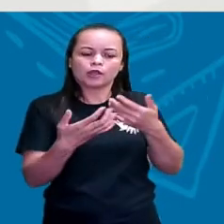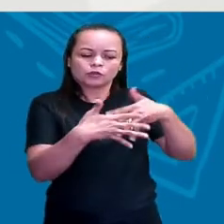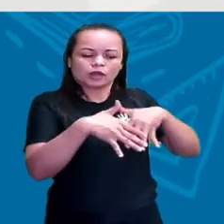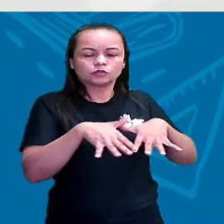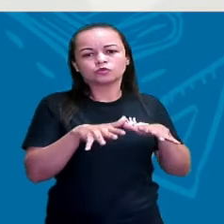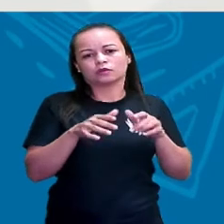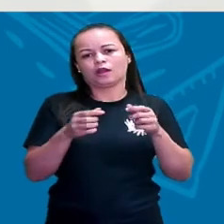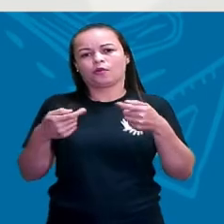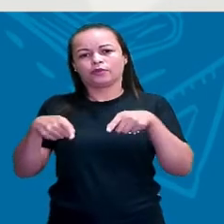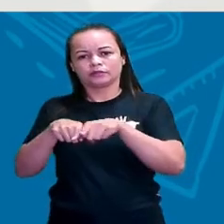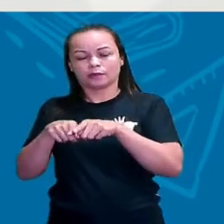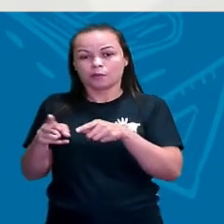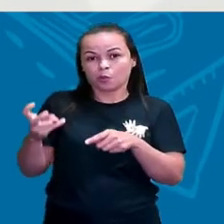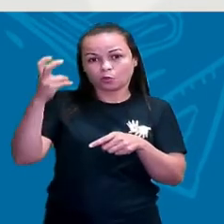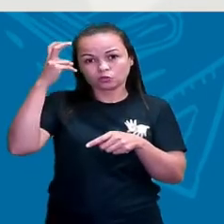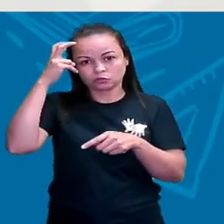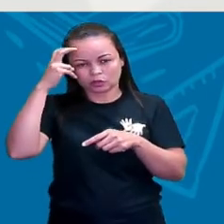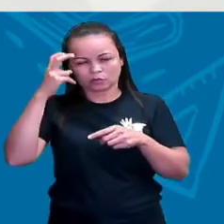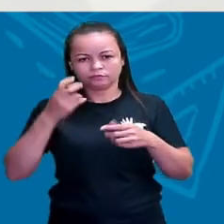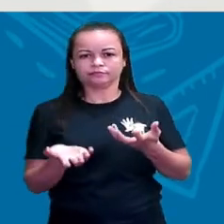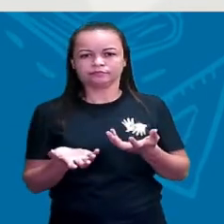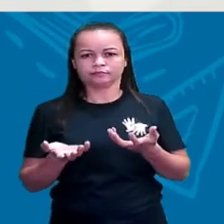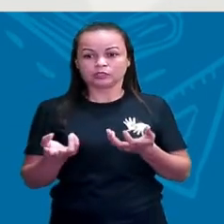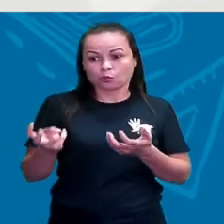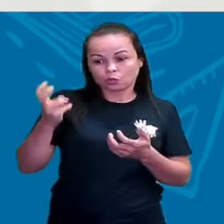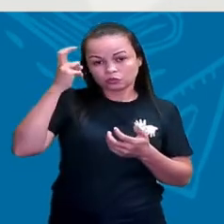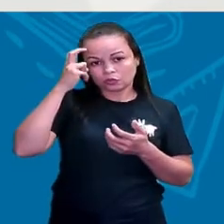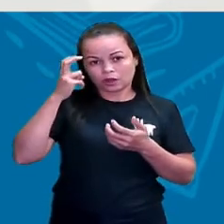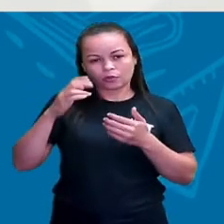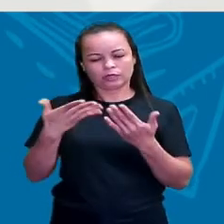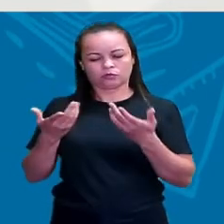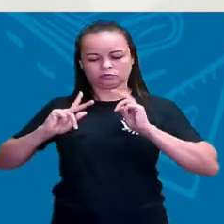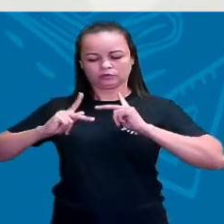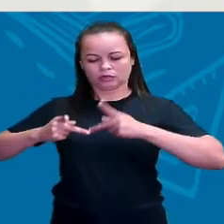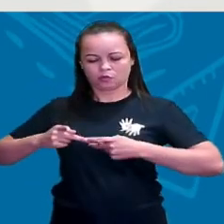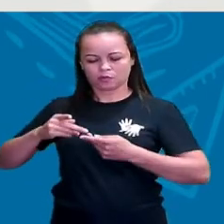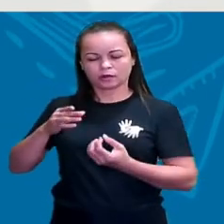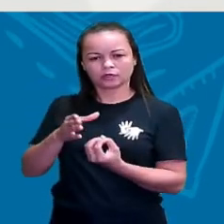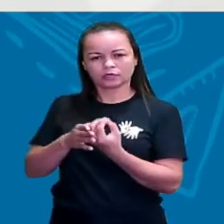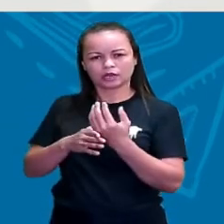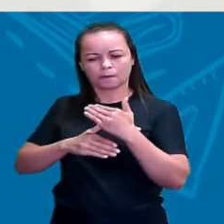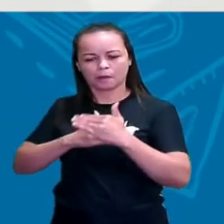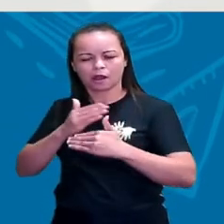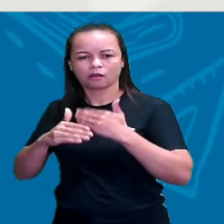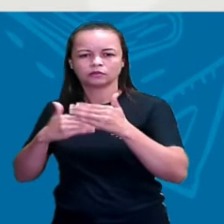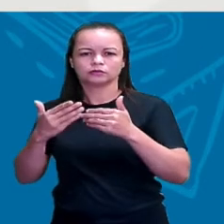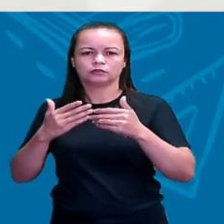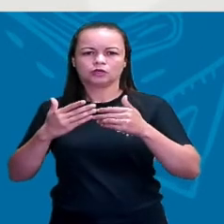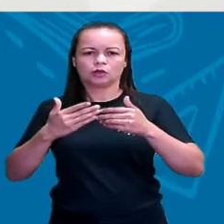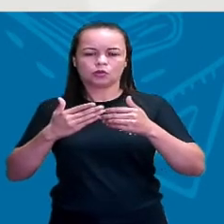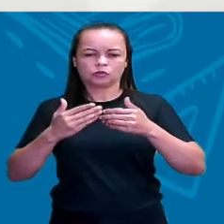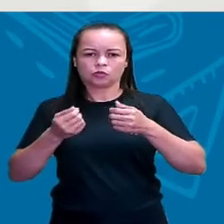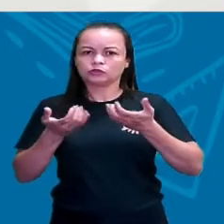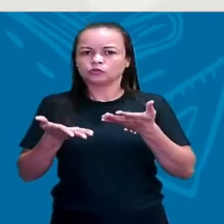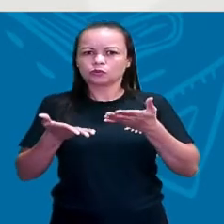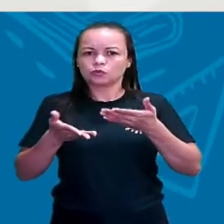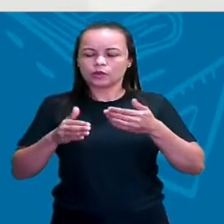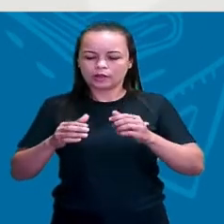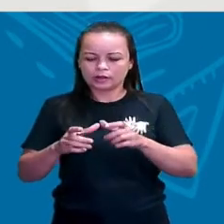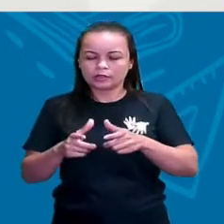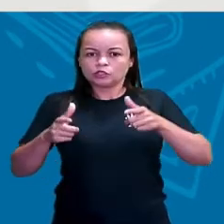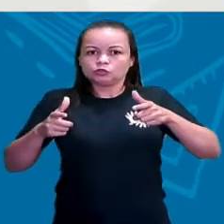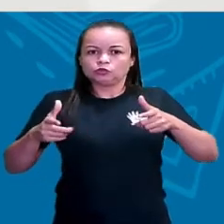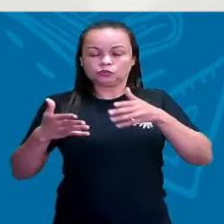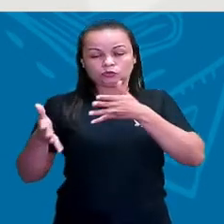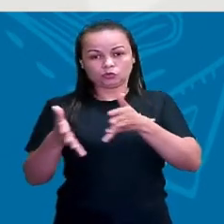construiu. Quando o ser humano, ele passa a se desenvolver na Terra, né? Quando o ser humano, ele surge no planeta